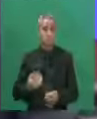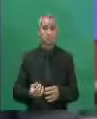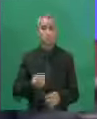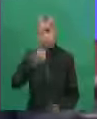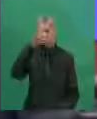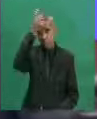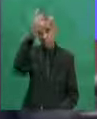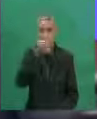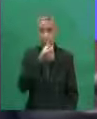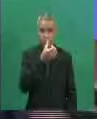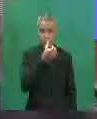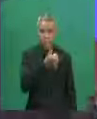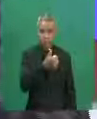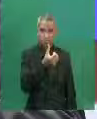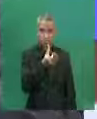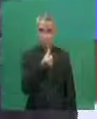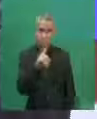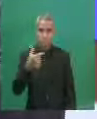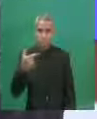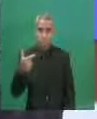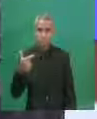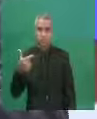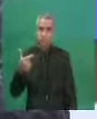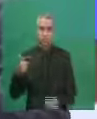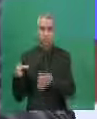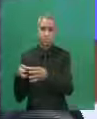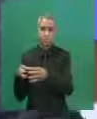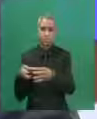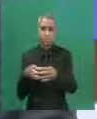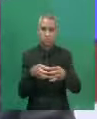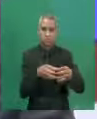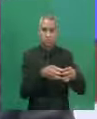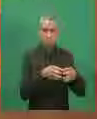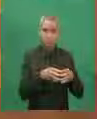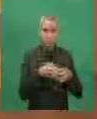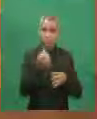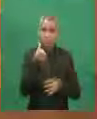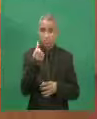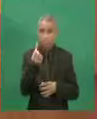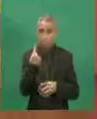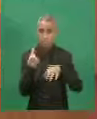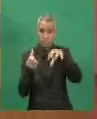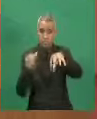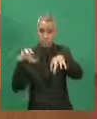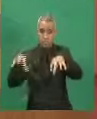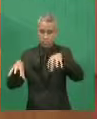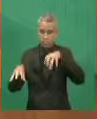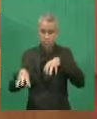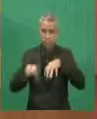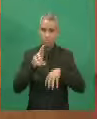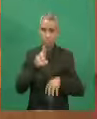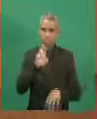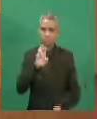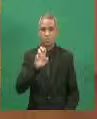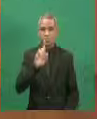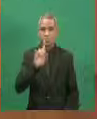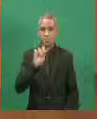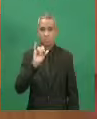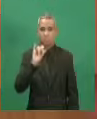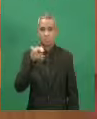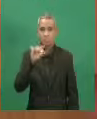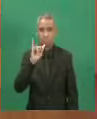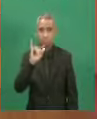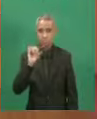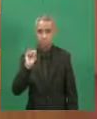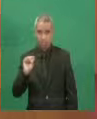cargos, seis em cada uma das 27 regionais. Para que fez isso? Foi o que nós apelidamos,